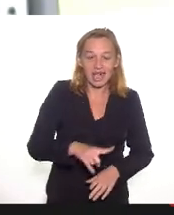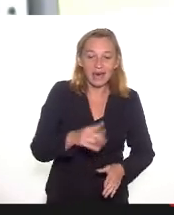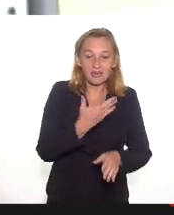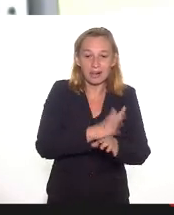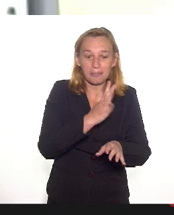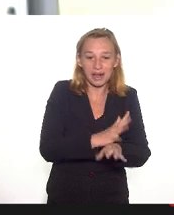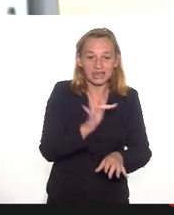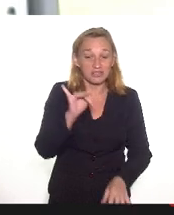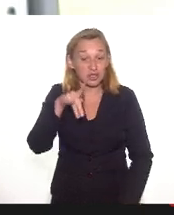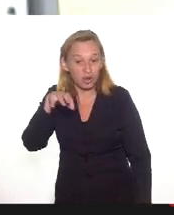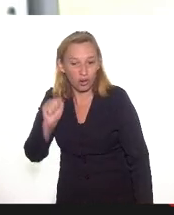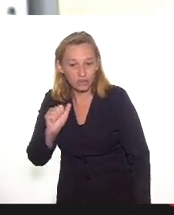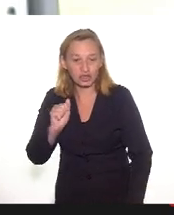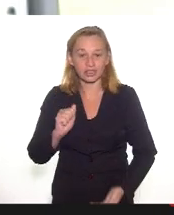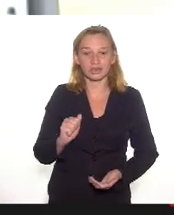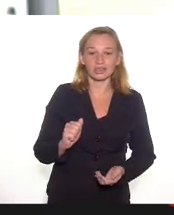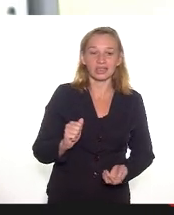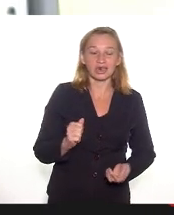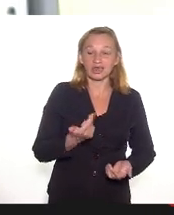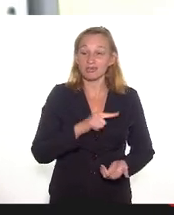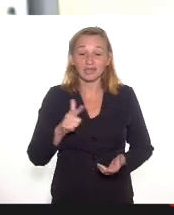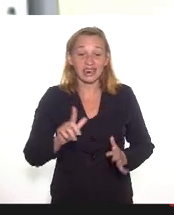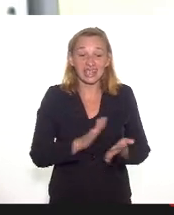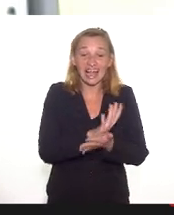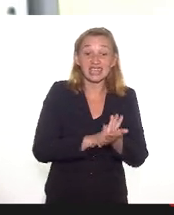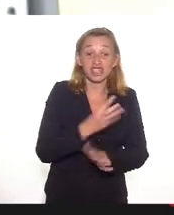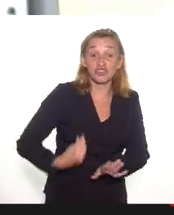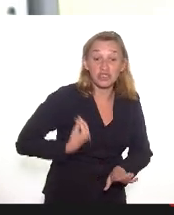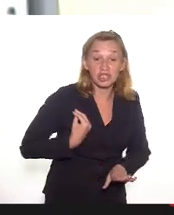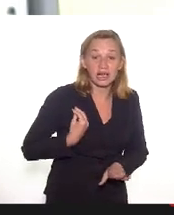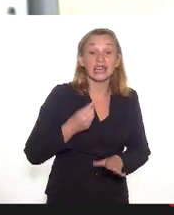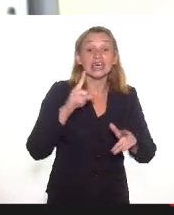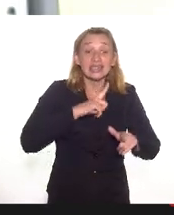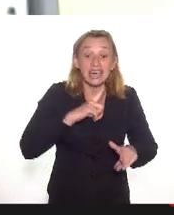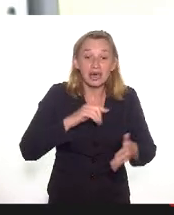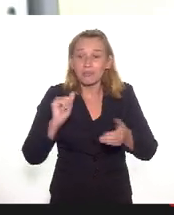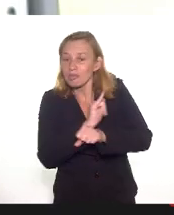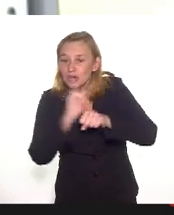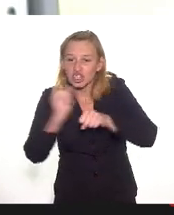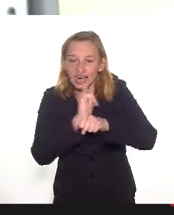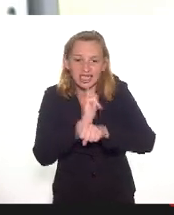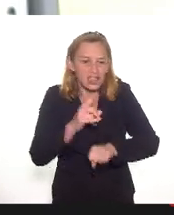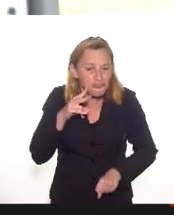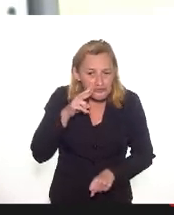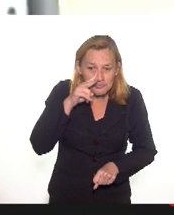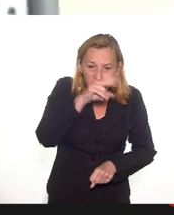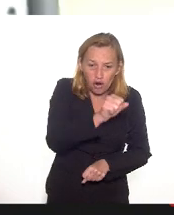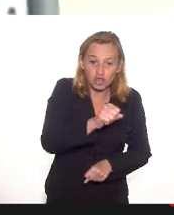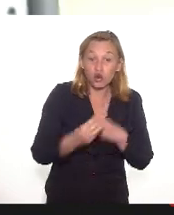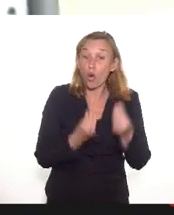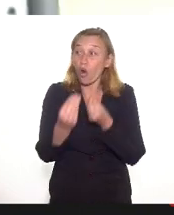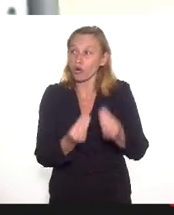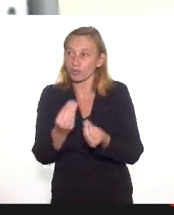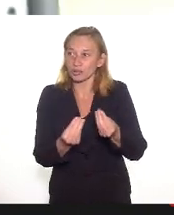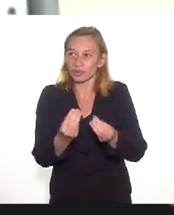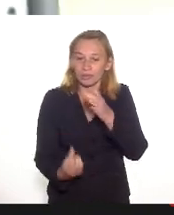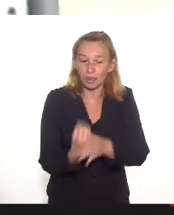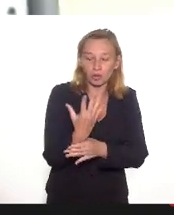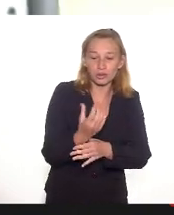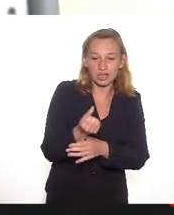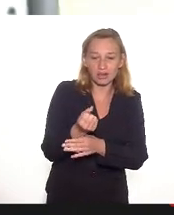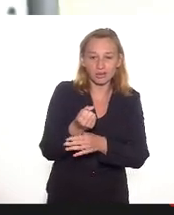museológica, como eu disse, impregnada de vida. E tem uma articulação muito forte com produção de